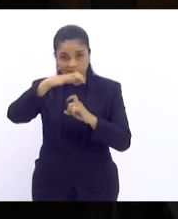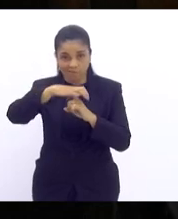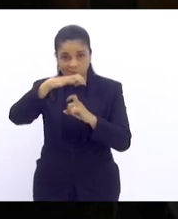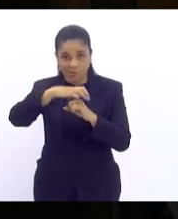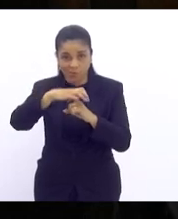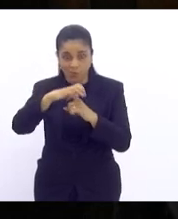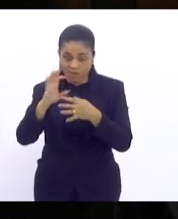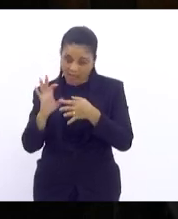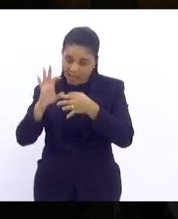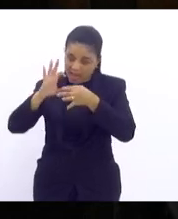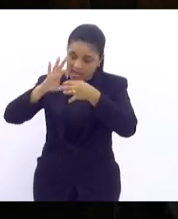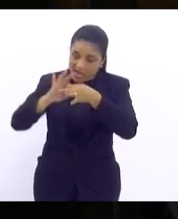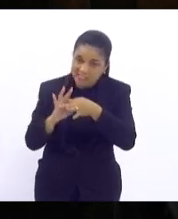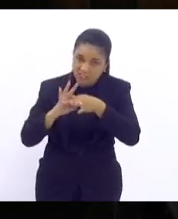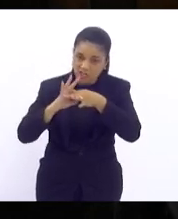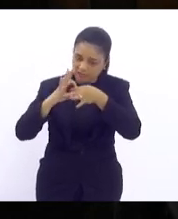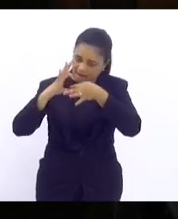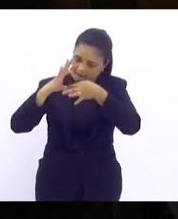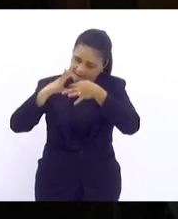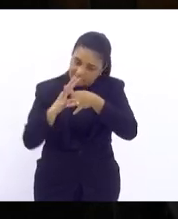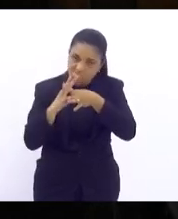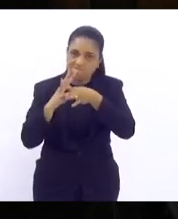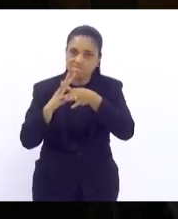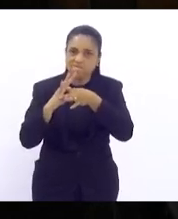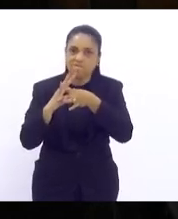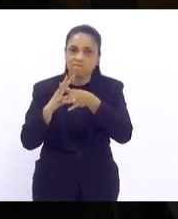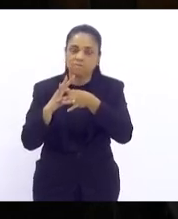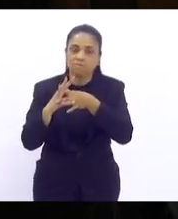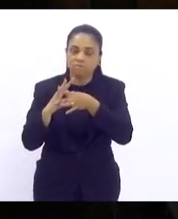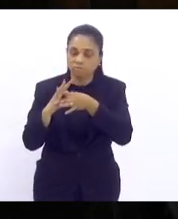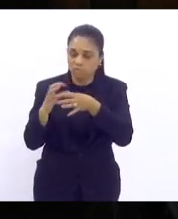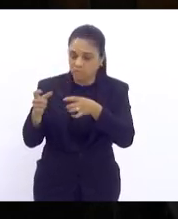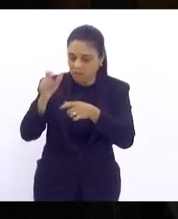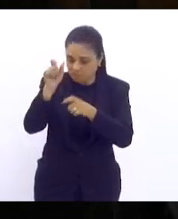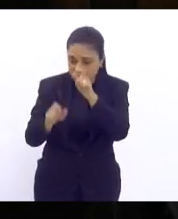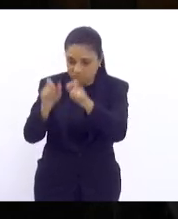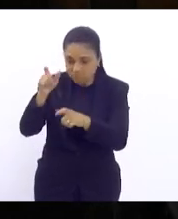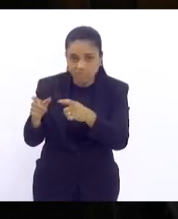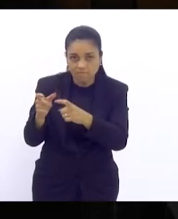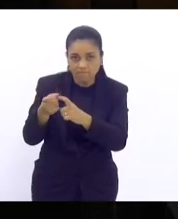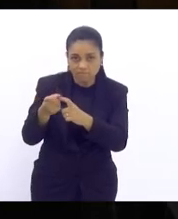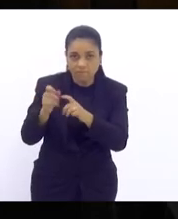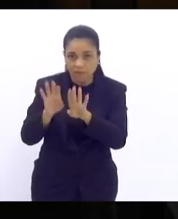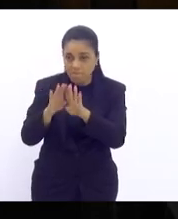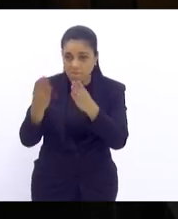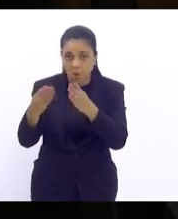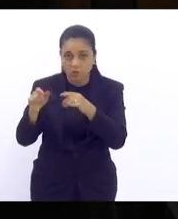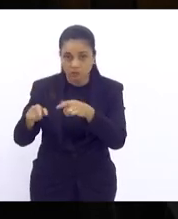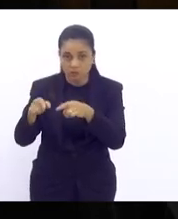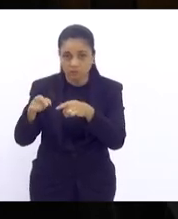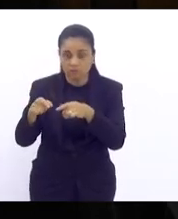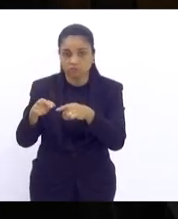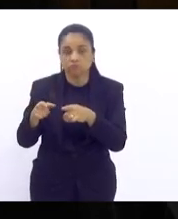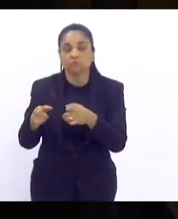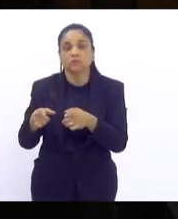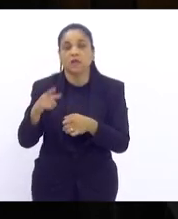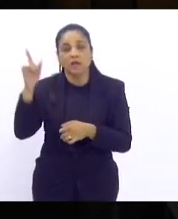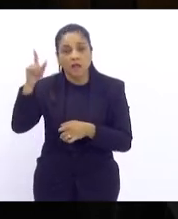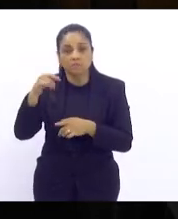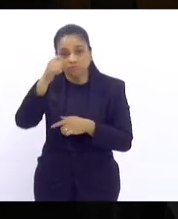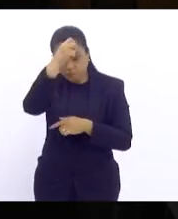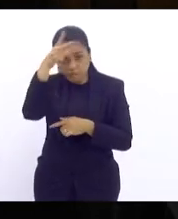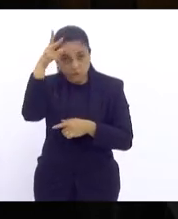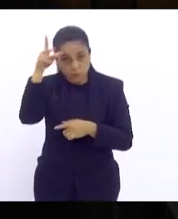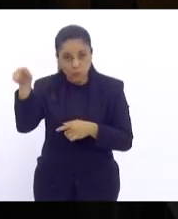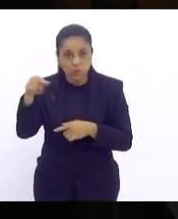justamente para tentar o mínimo de atenção do prefeito Eduardo Paes então é absurda a lógica que o